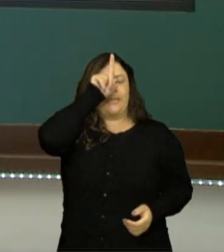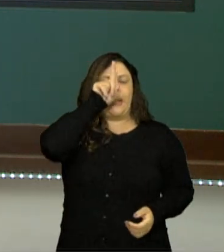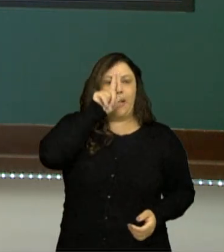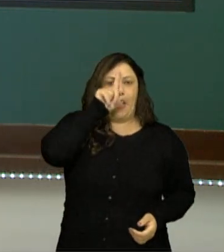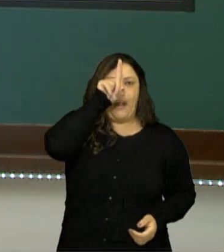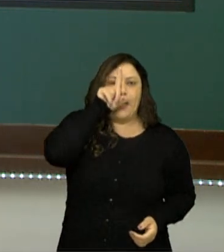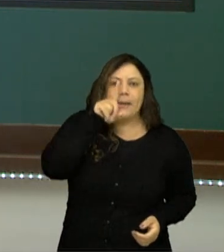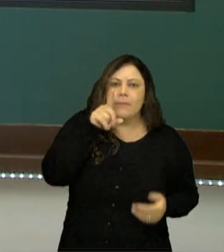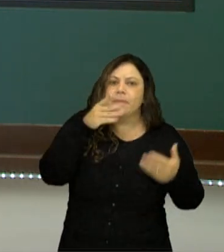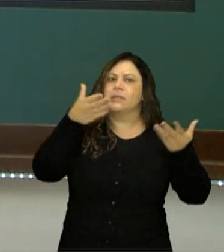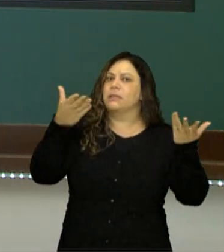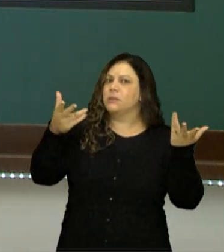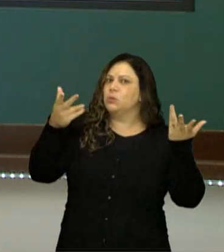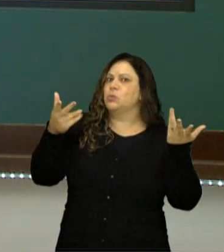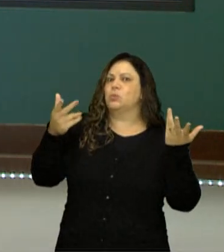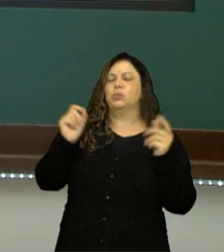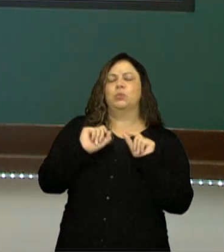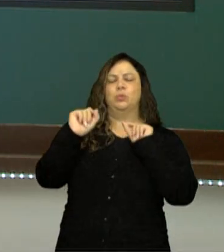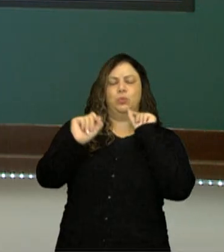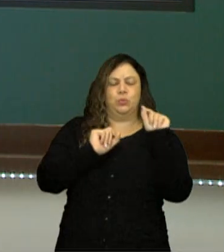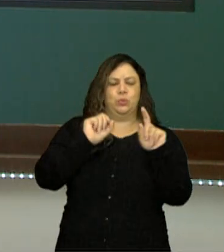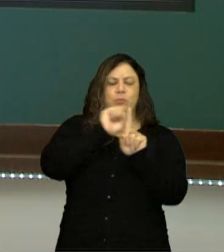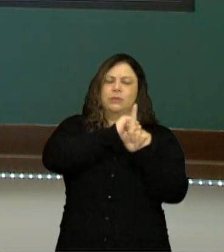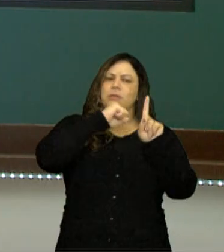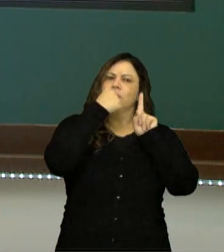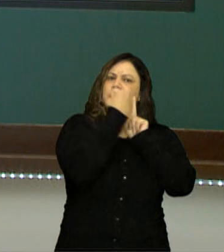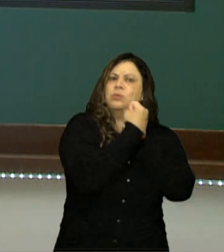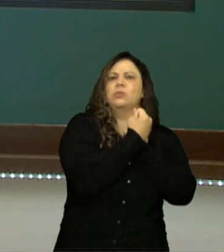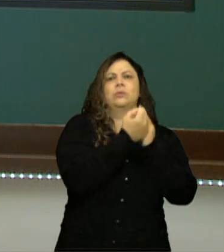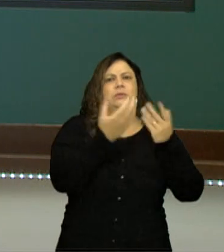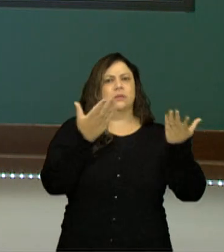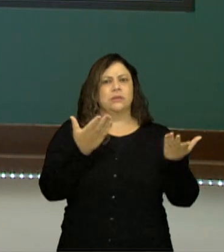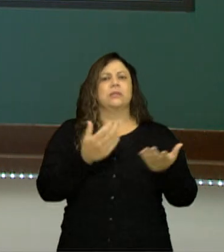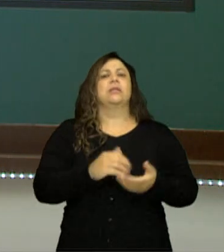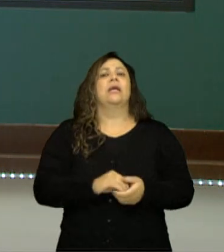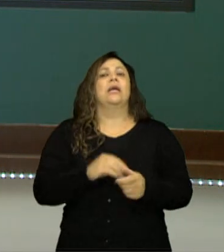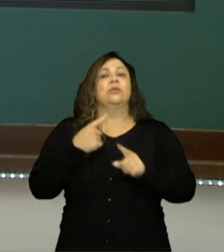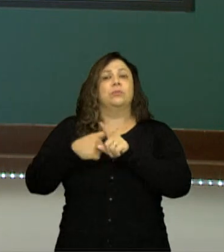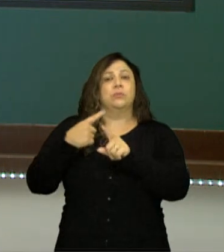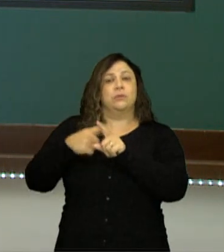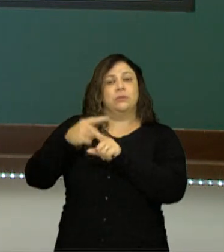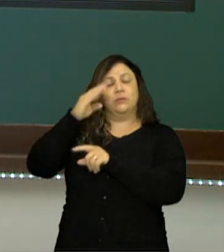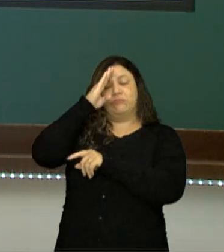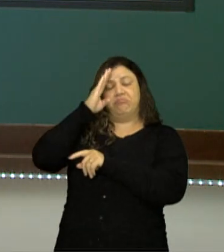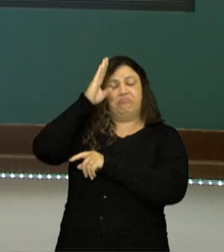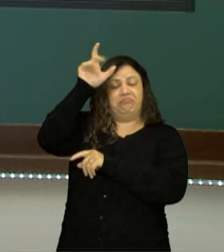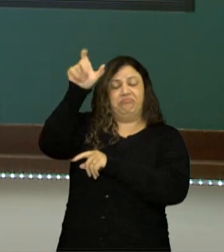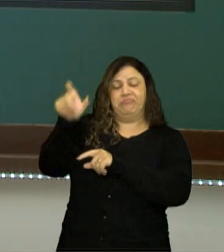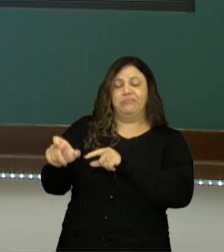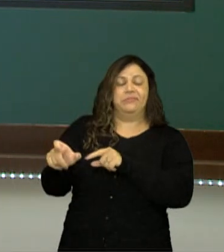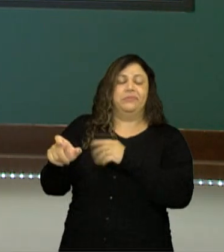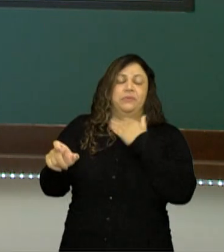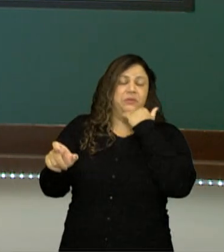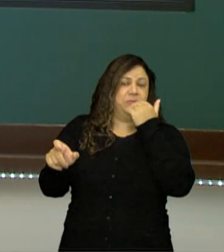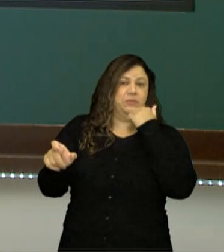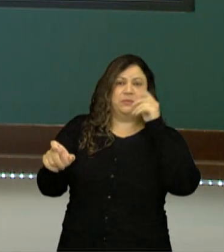presente e claro para a sociedade. Então, a evidência que ele usou foi que as pessoas não têm direito a palavras que representem um perigo